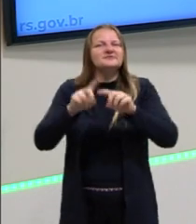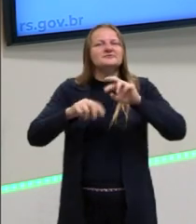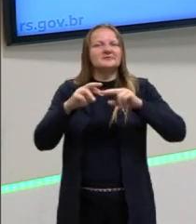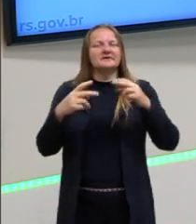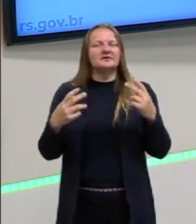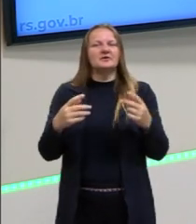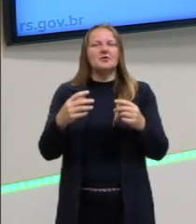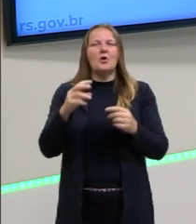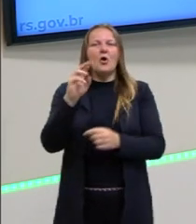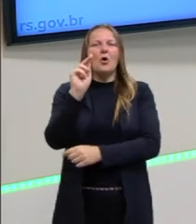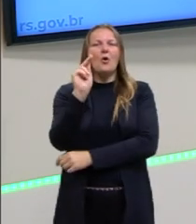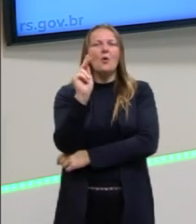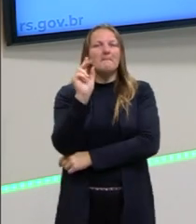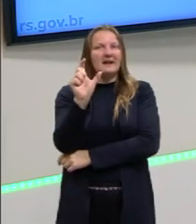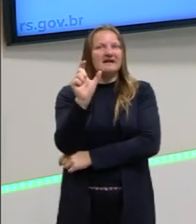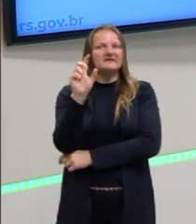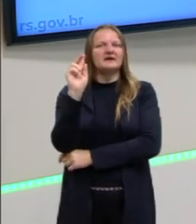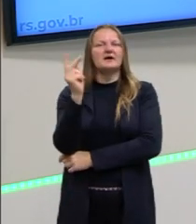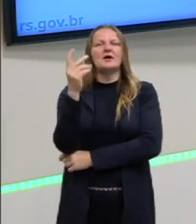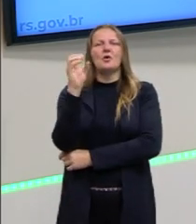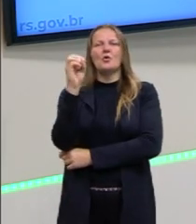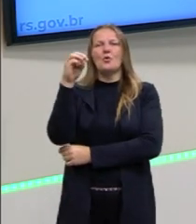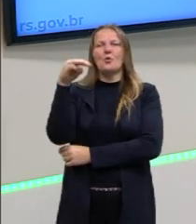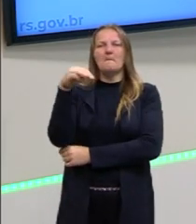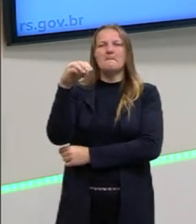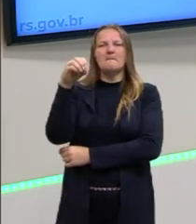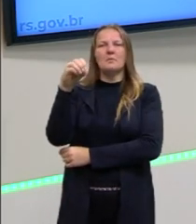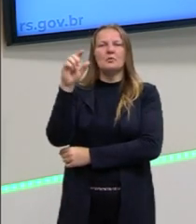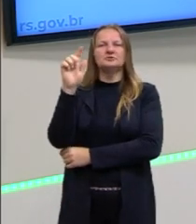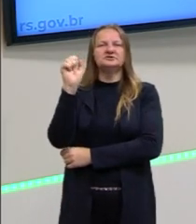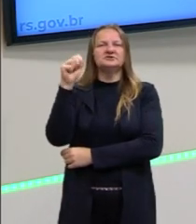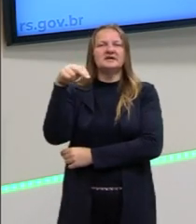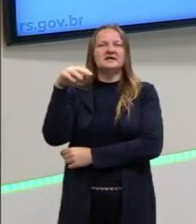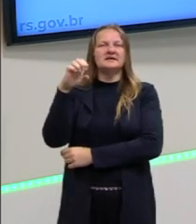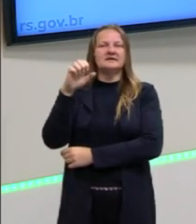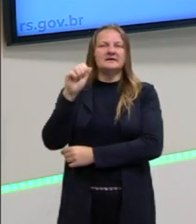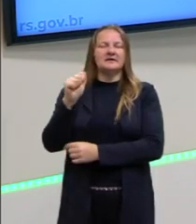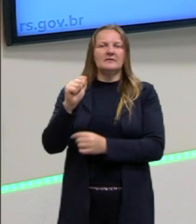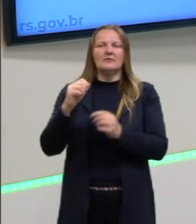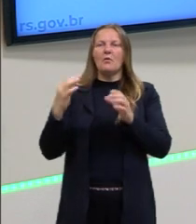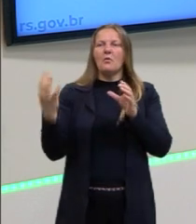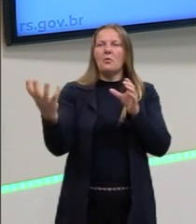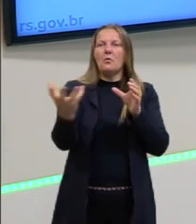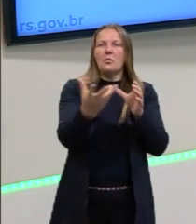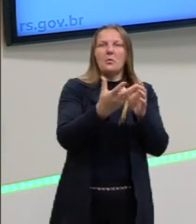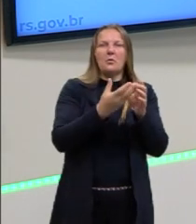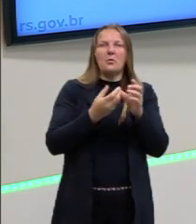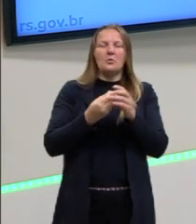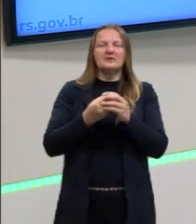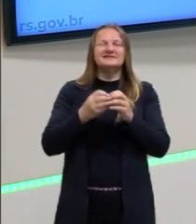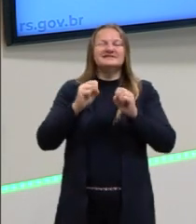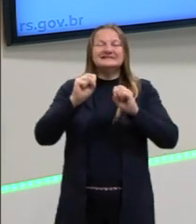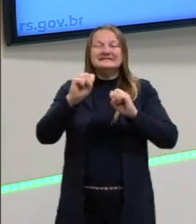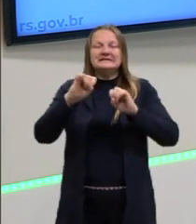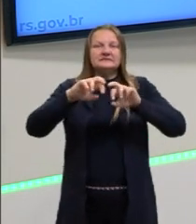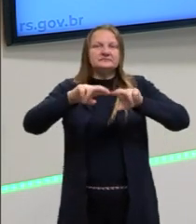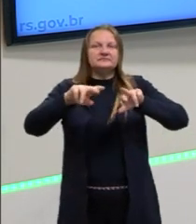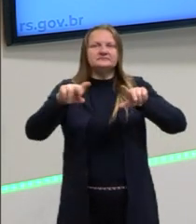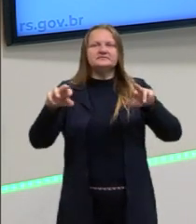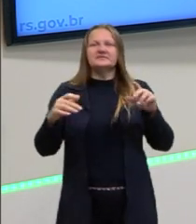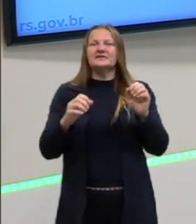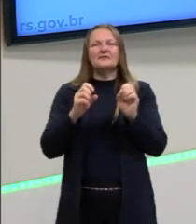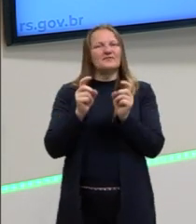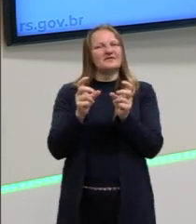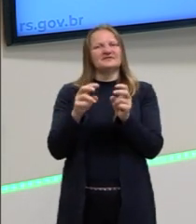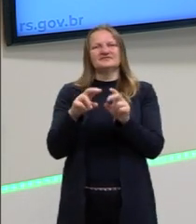homogênea, que não tenha, porque se tiver, se for muito heterogêneo, a indústria cultural